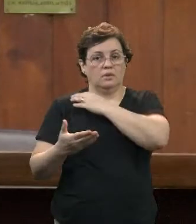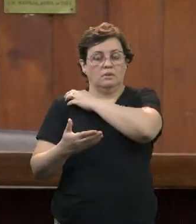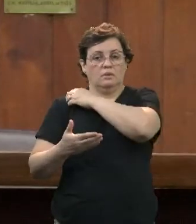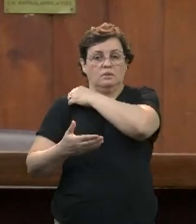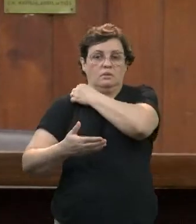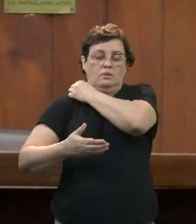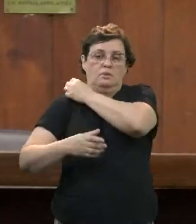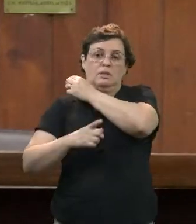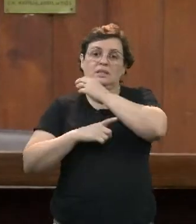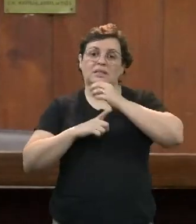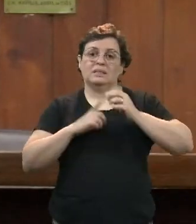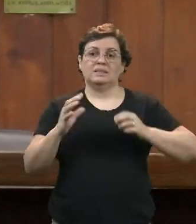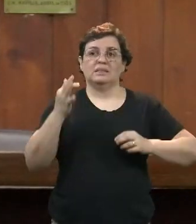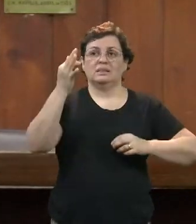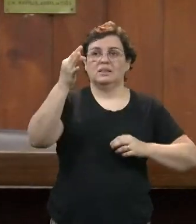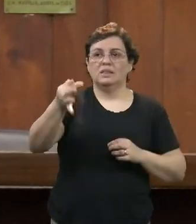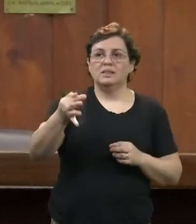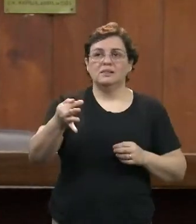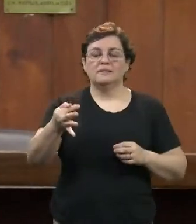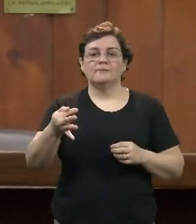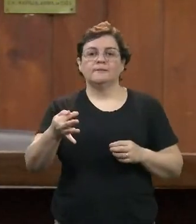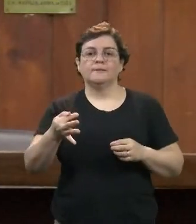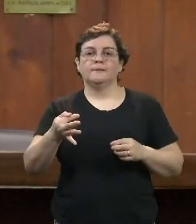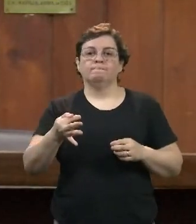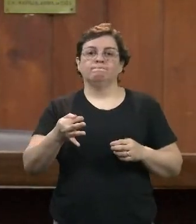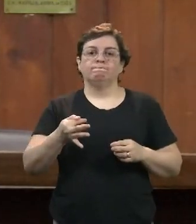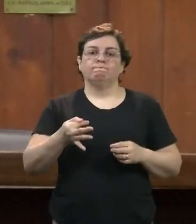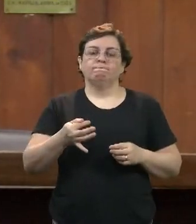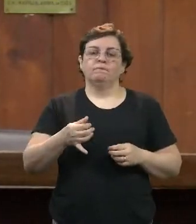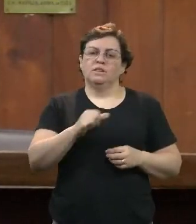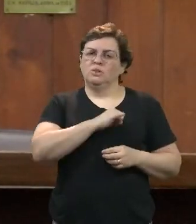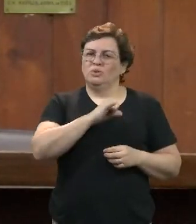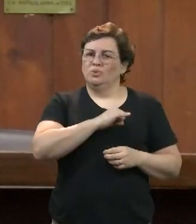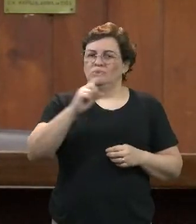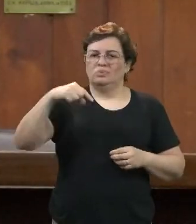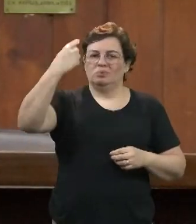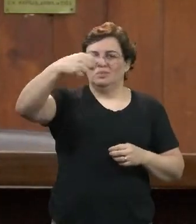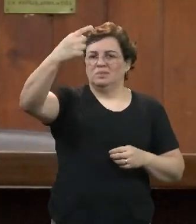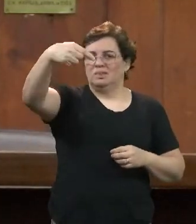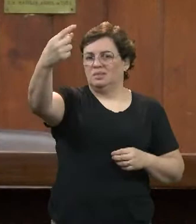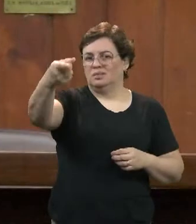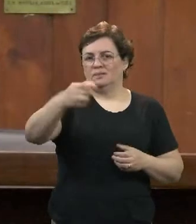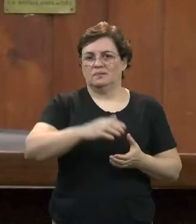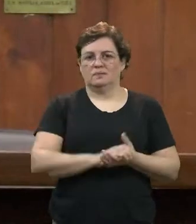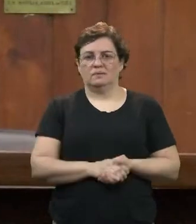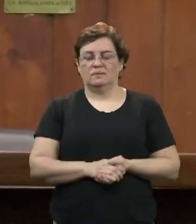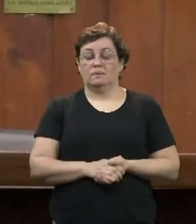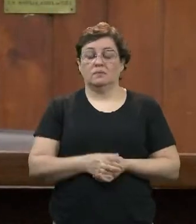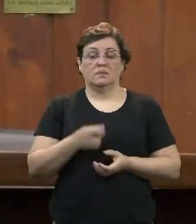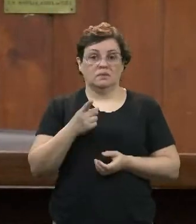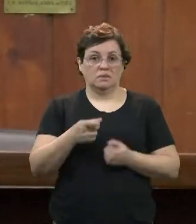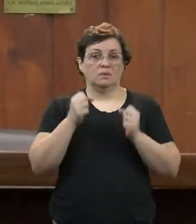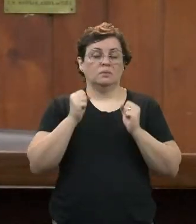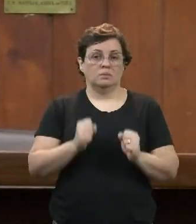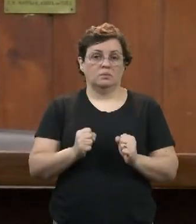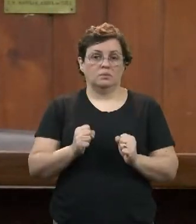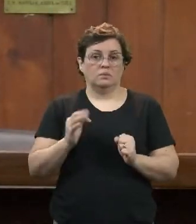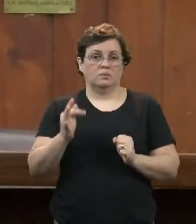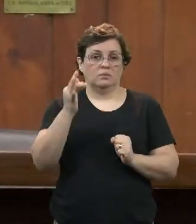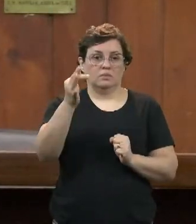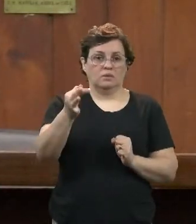existiria um ônus para essa postergação das parcelas e isso poderia trazer